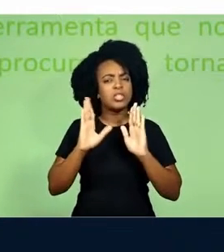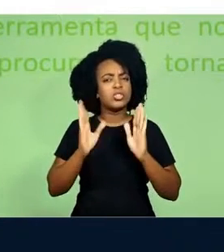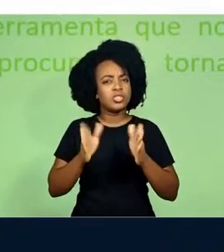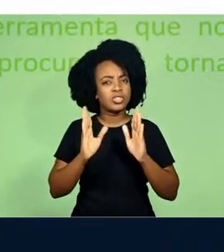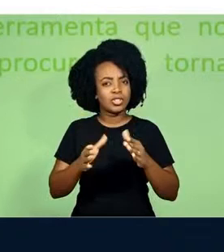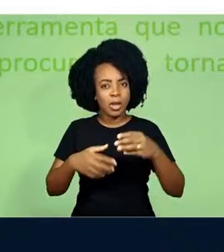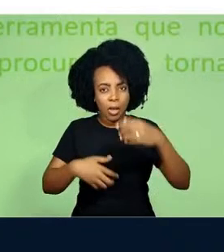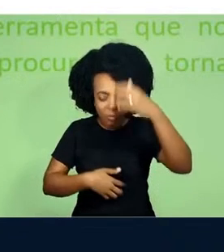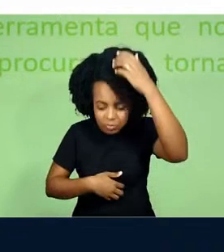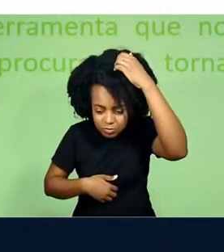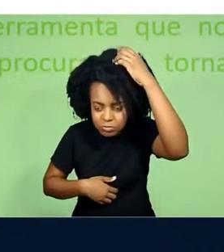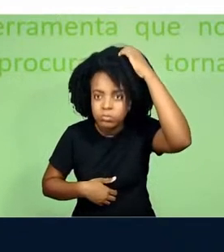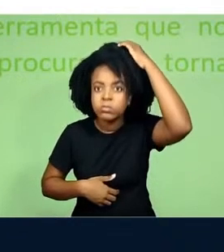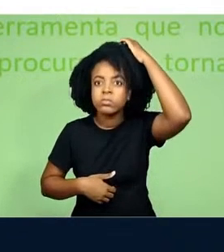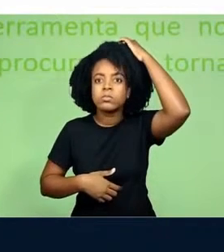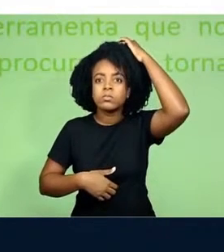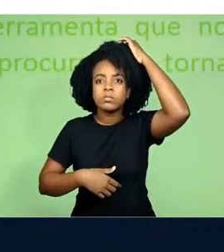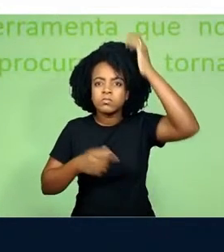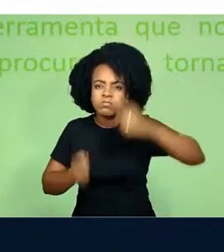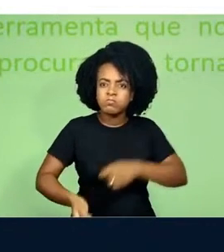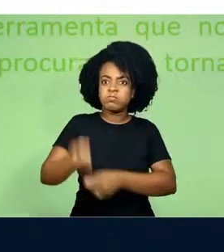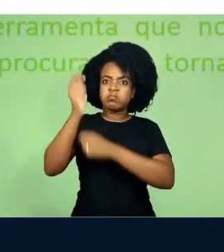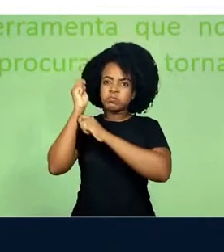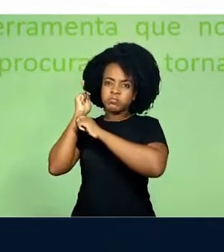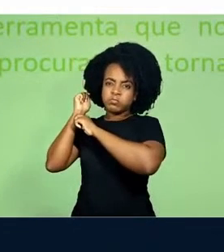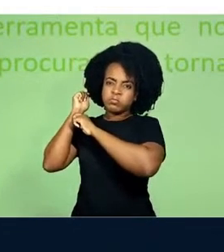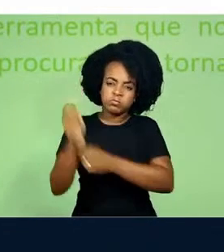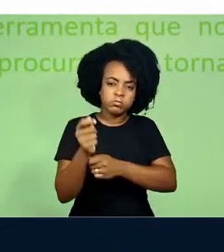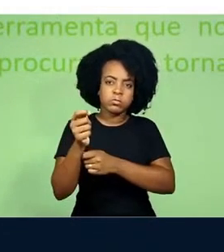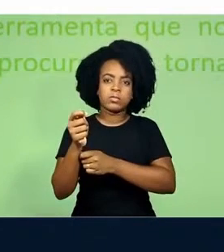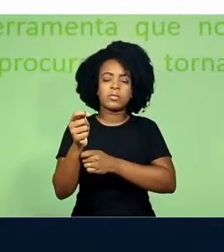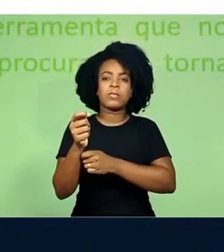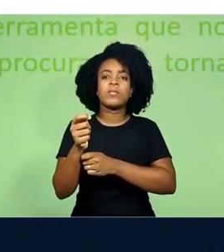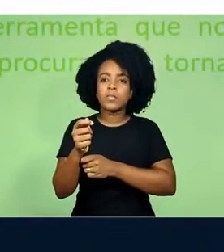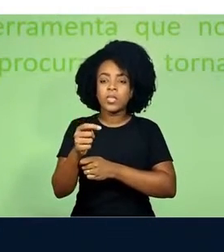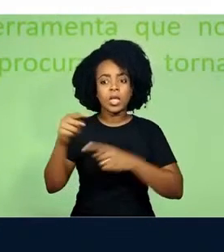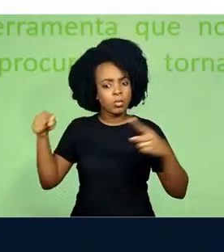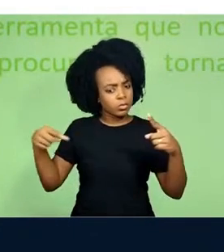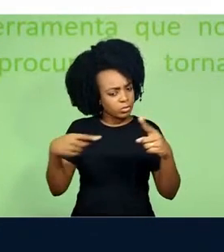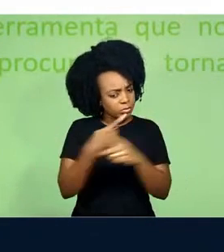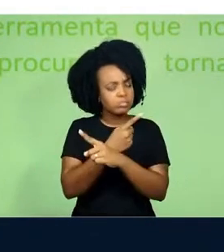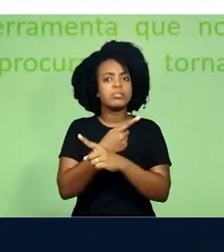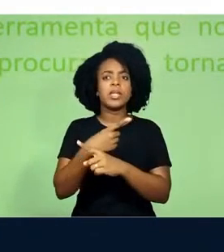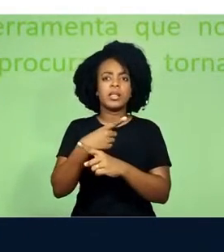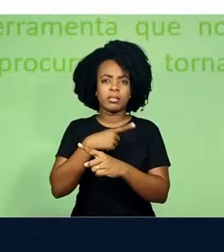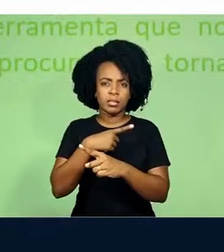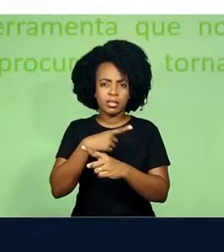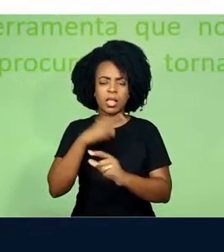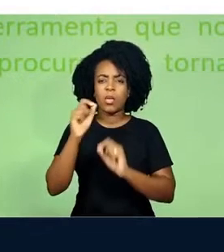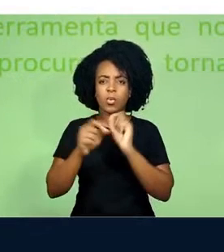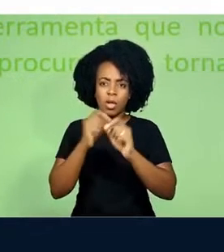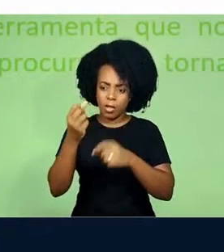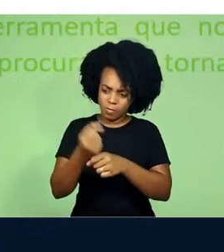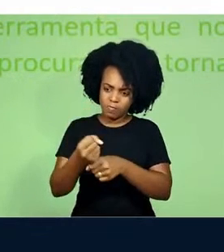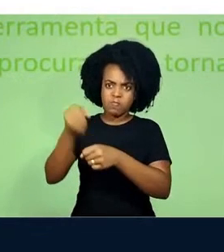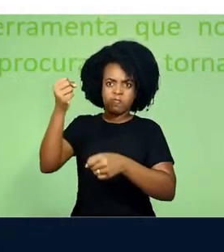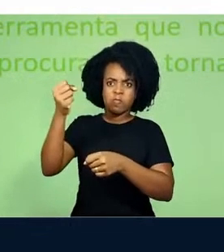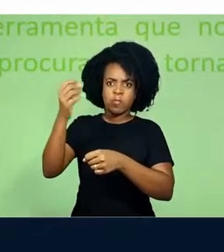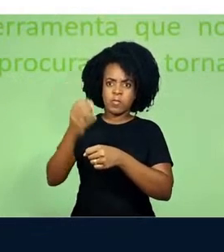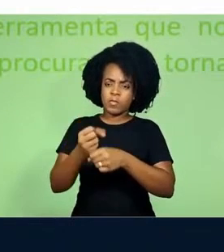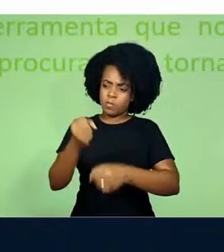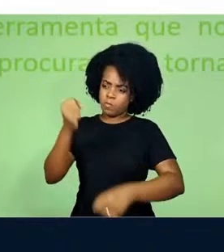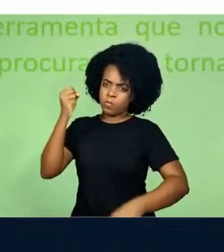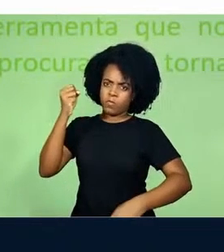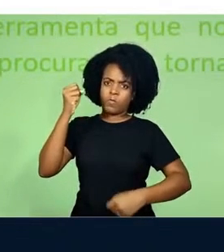em que o macaco levanta sua clava e destrói os ossos. Há um paradoxo incontornável. A ferramenta